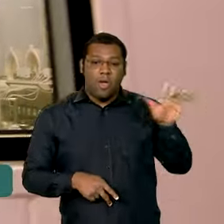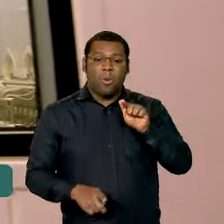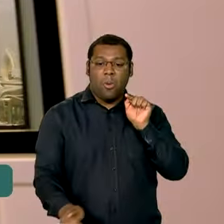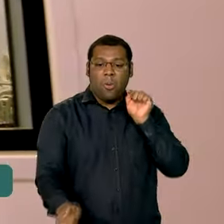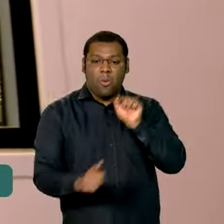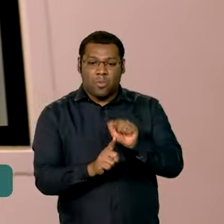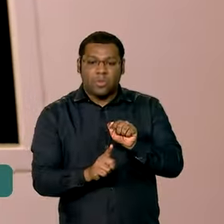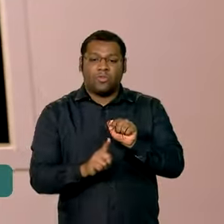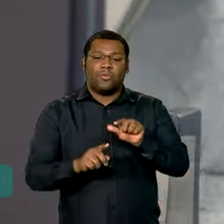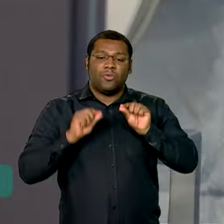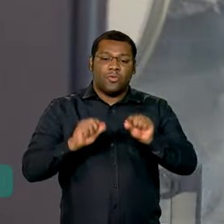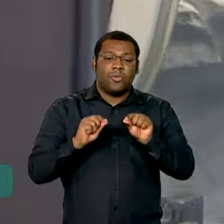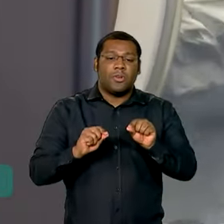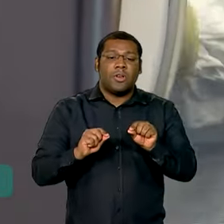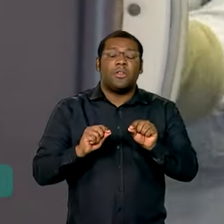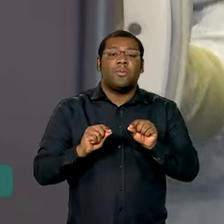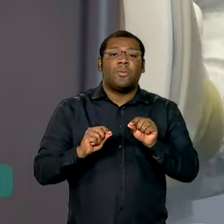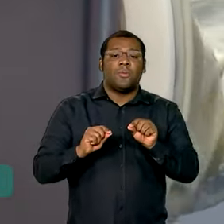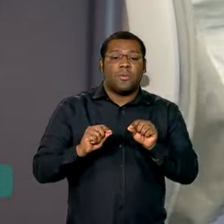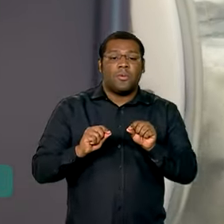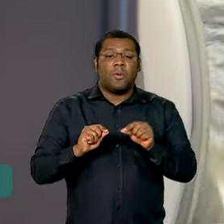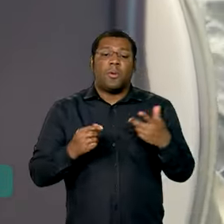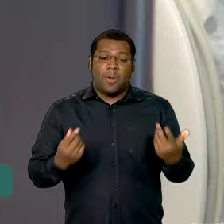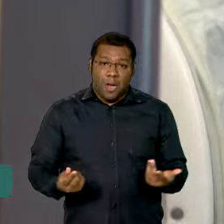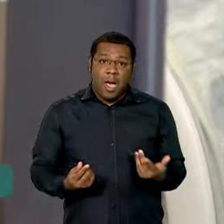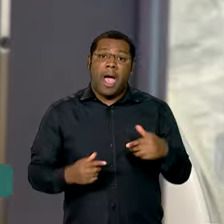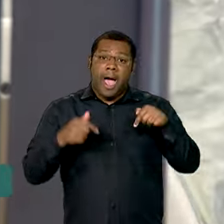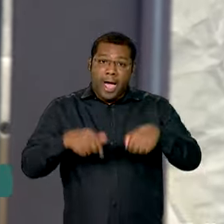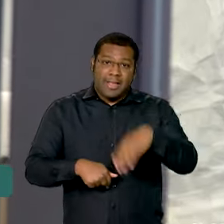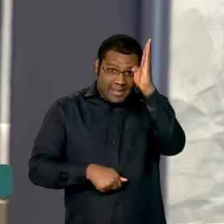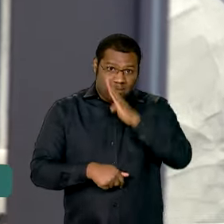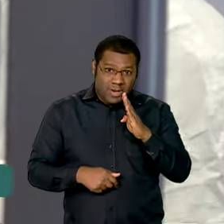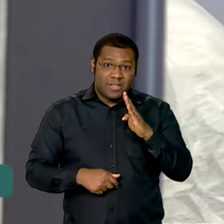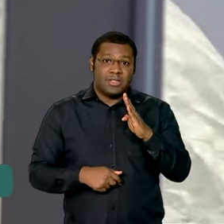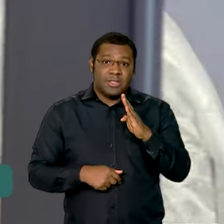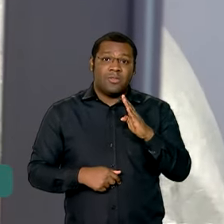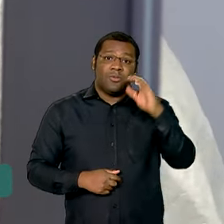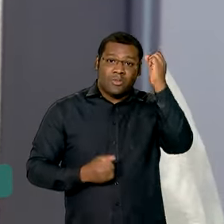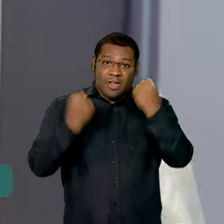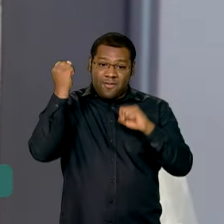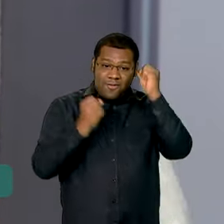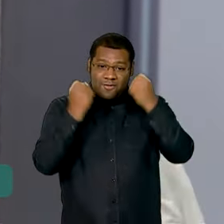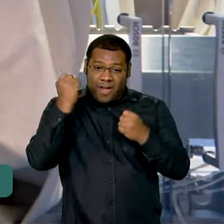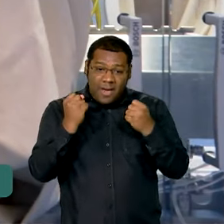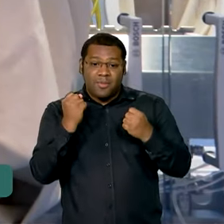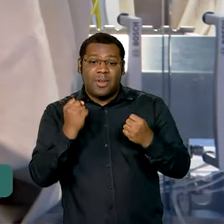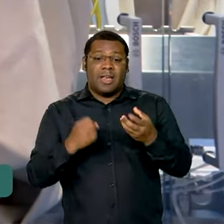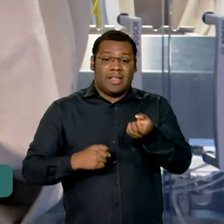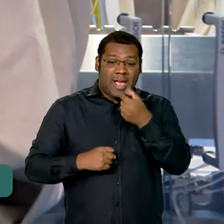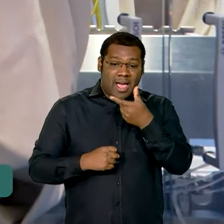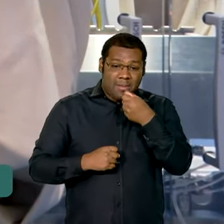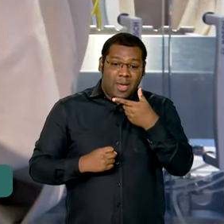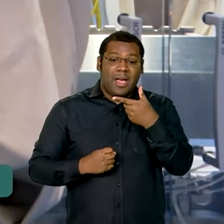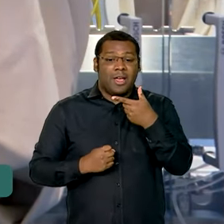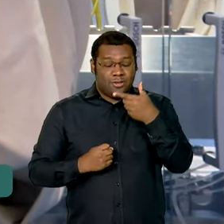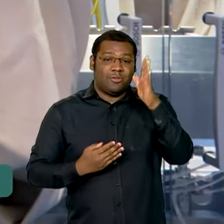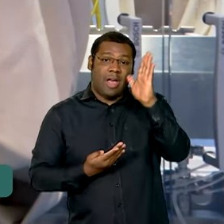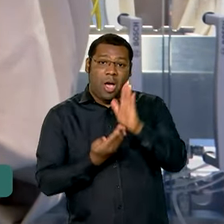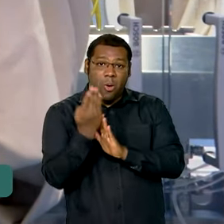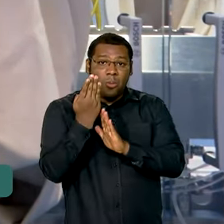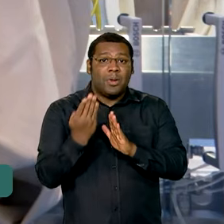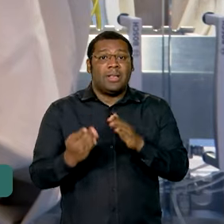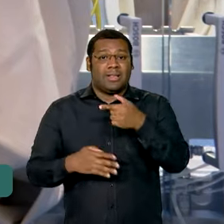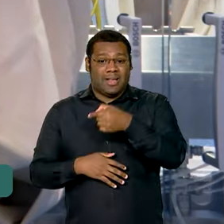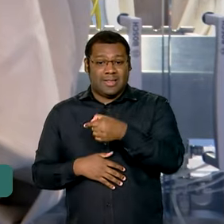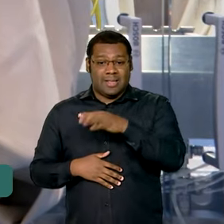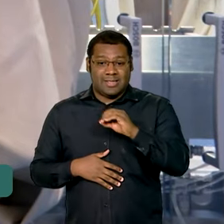meta ampliar a participação da produção no país de 42% para 70%